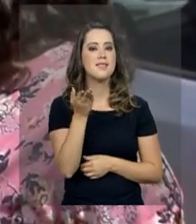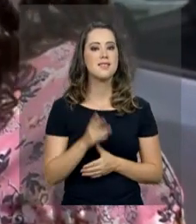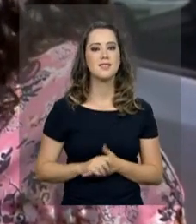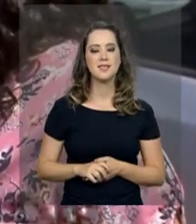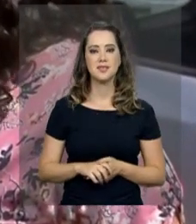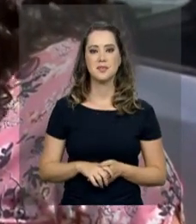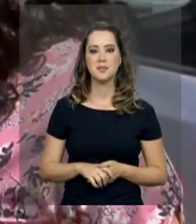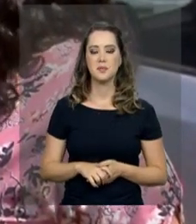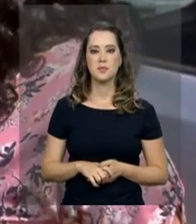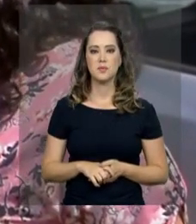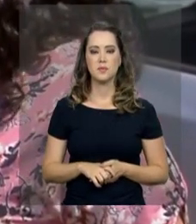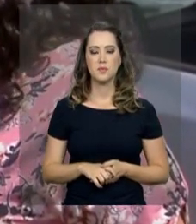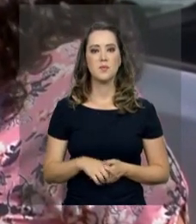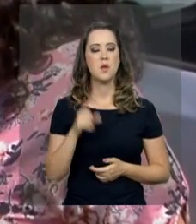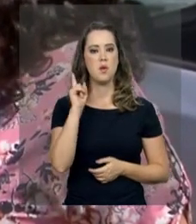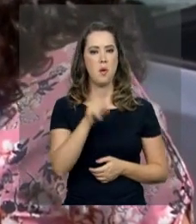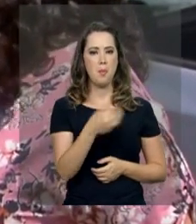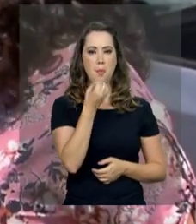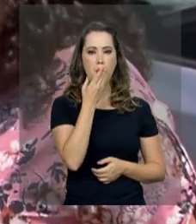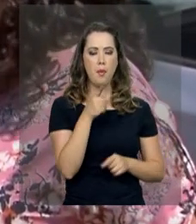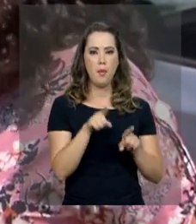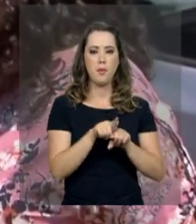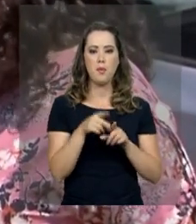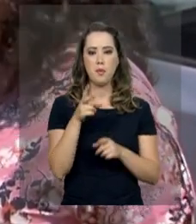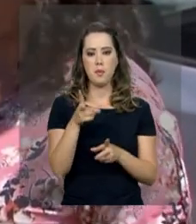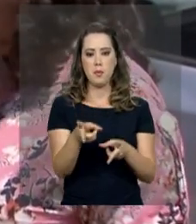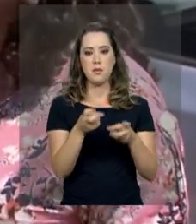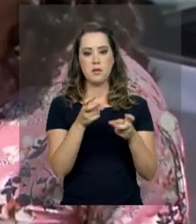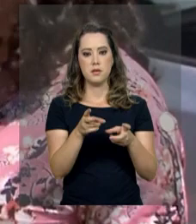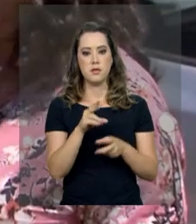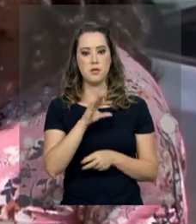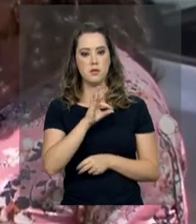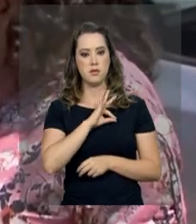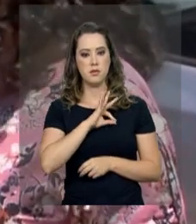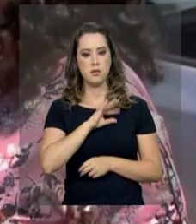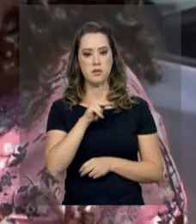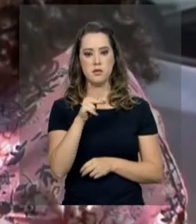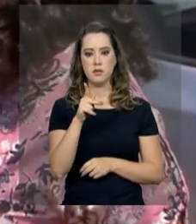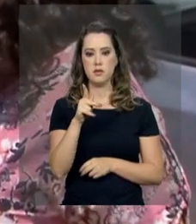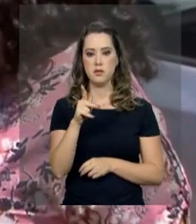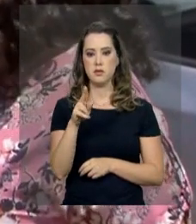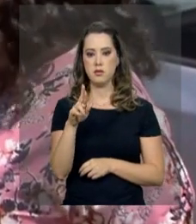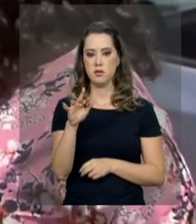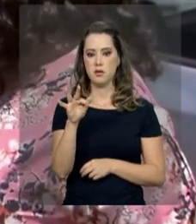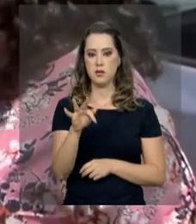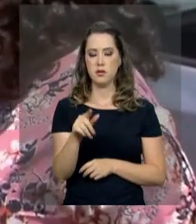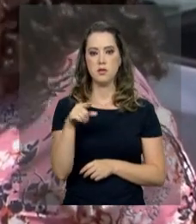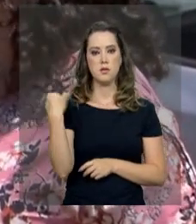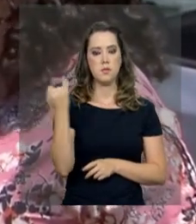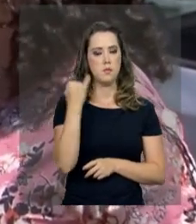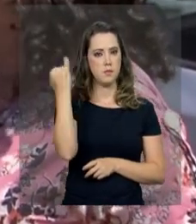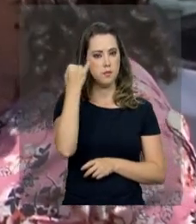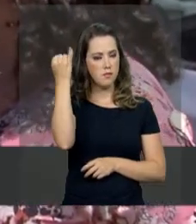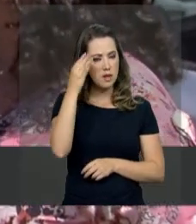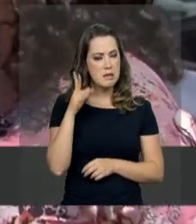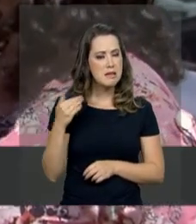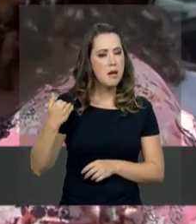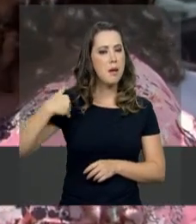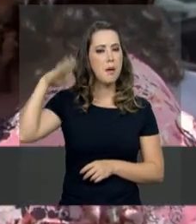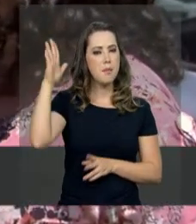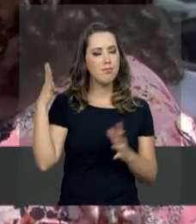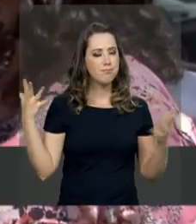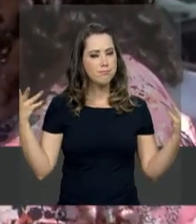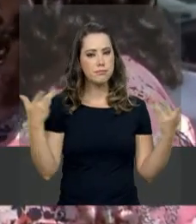foi muito positiva perceber que a Polícia Rodoviária Federal vem cumprindo o seu importante e cada vez mais